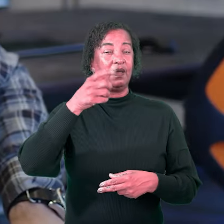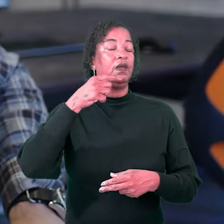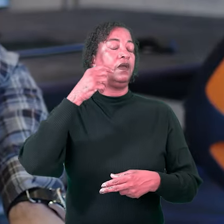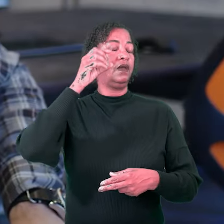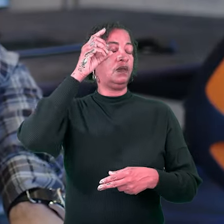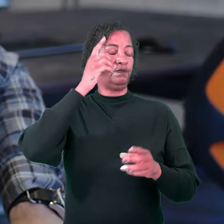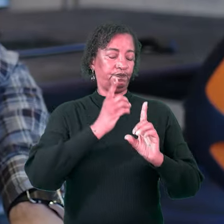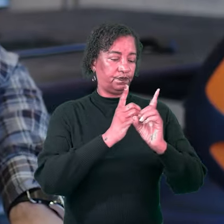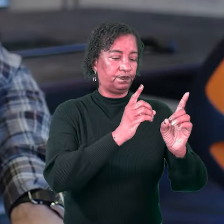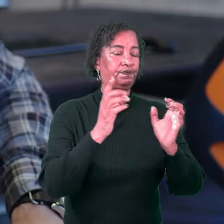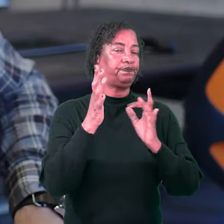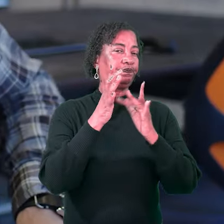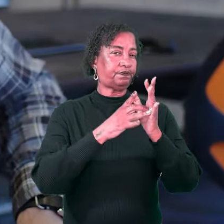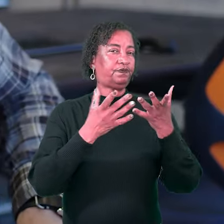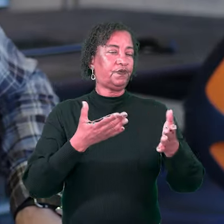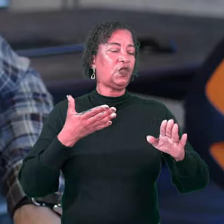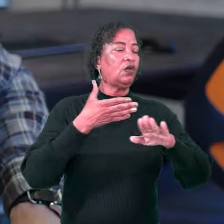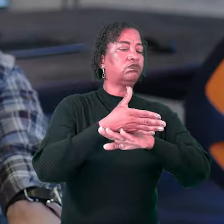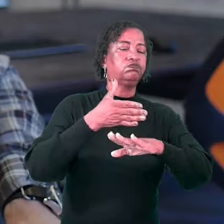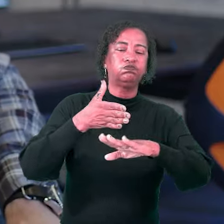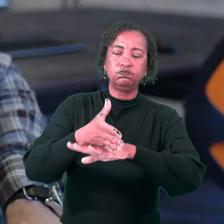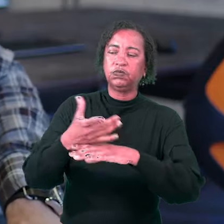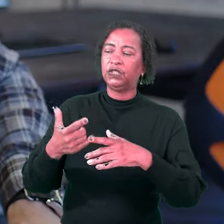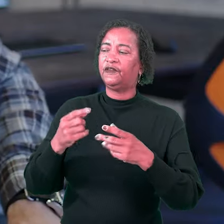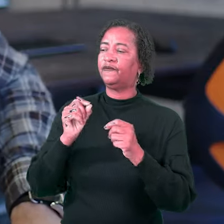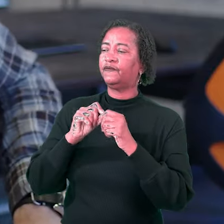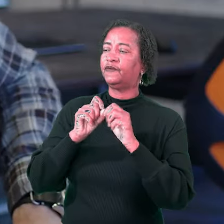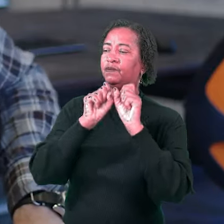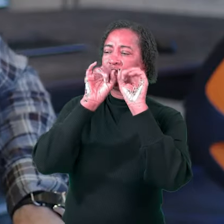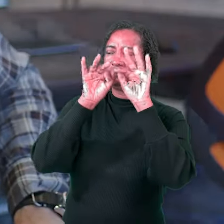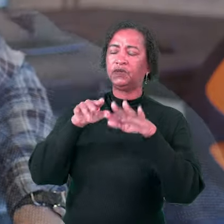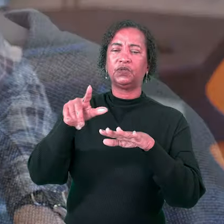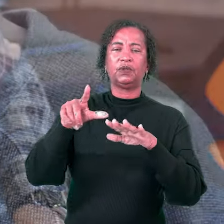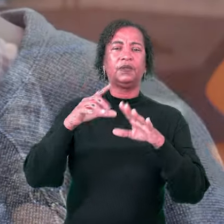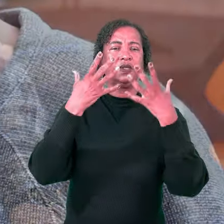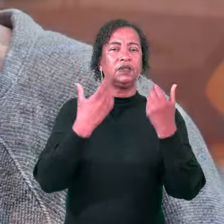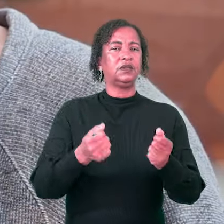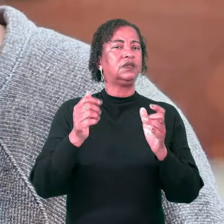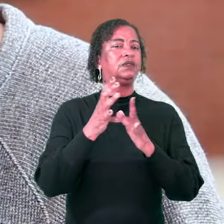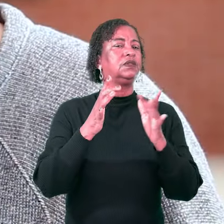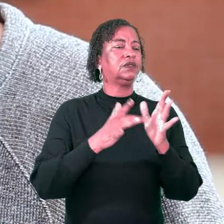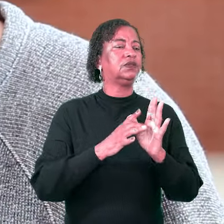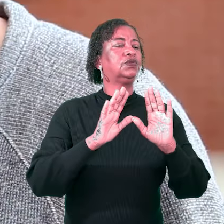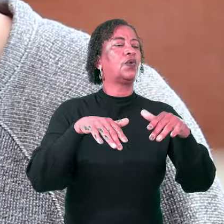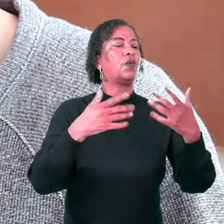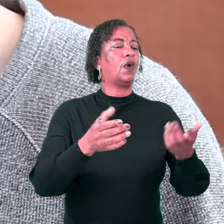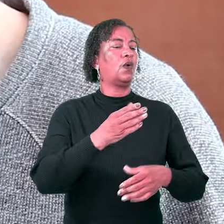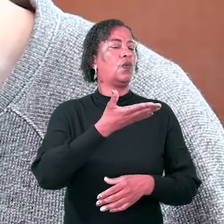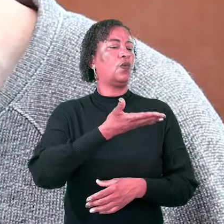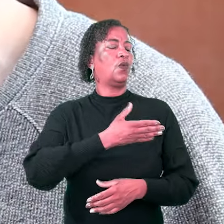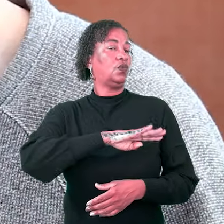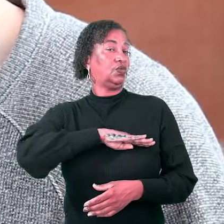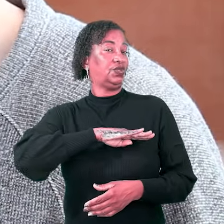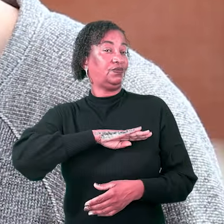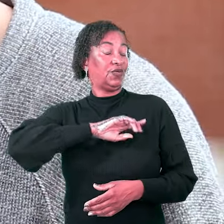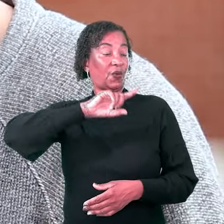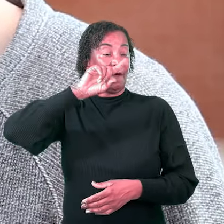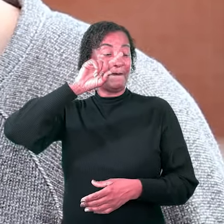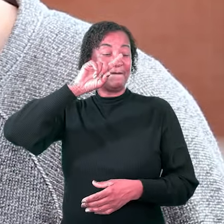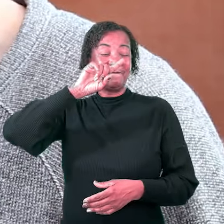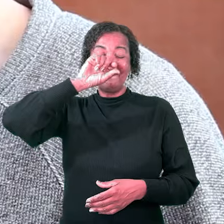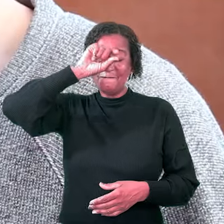se converterem como resultado do seu ministério missionário, sabe qual será o seu pior inimigo? A cultura.